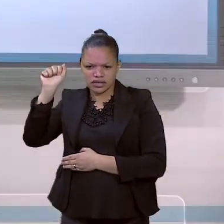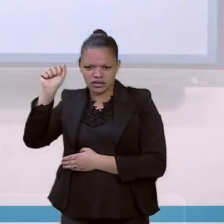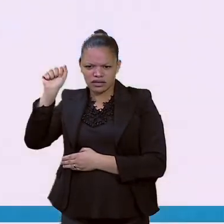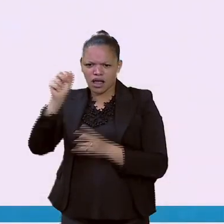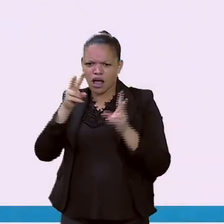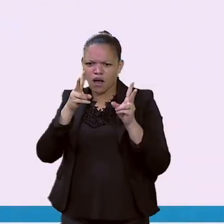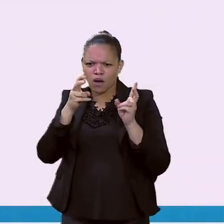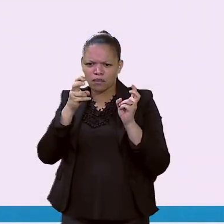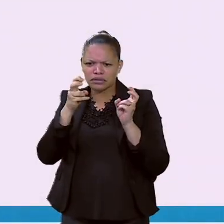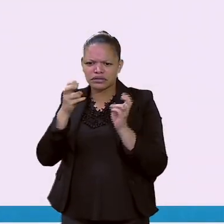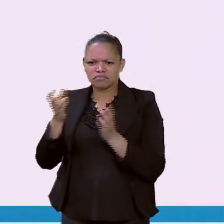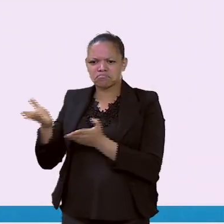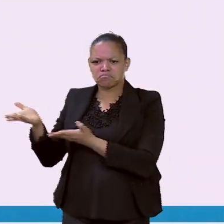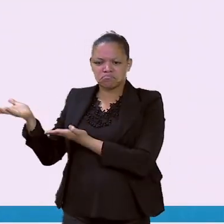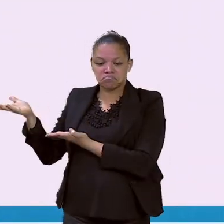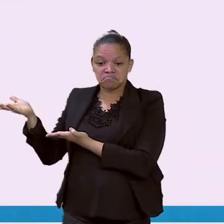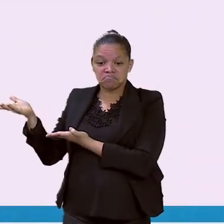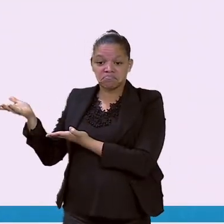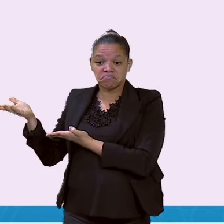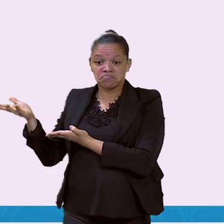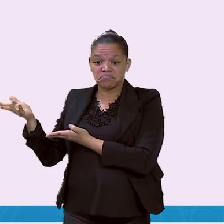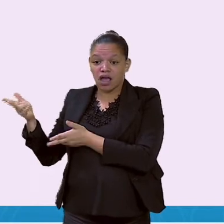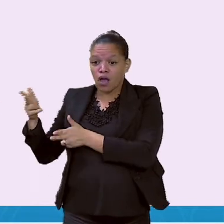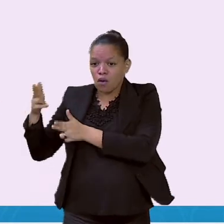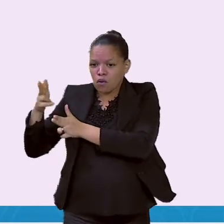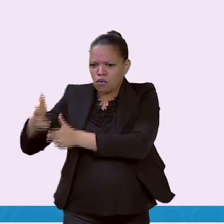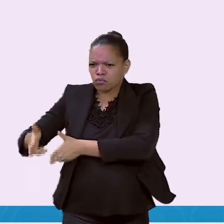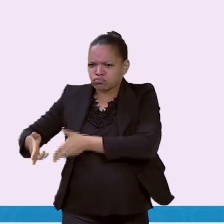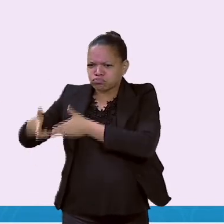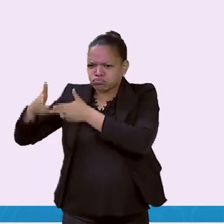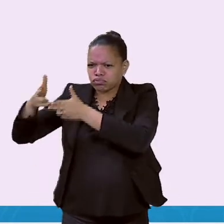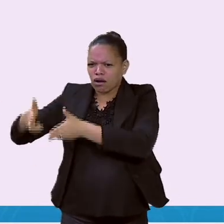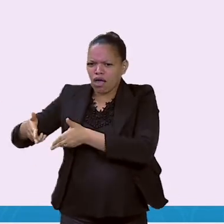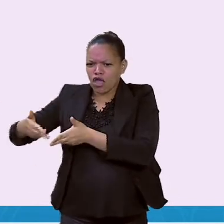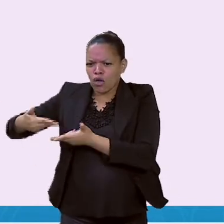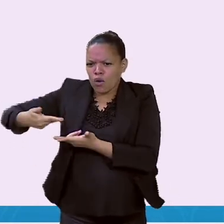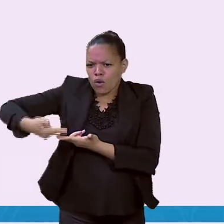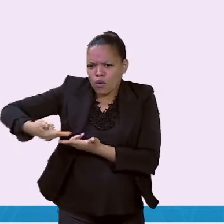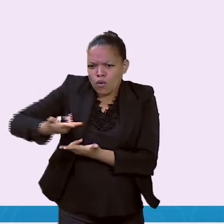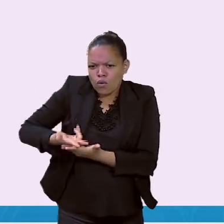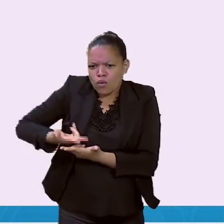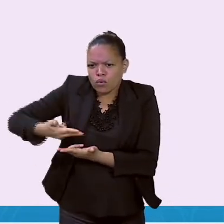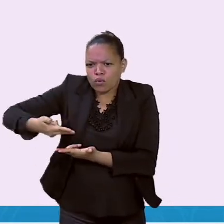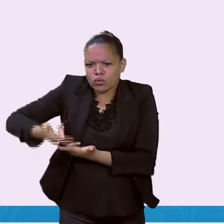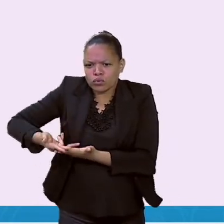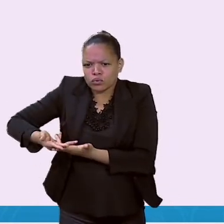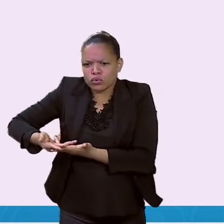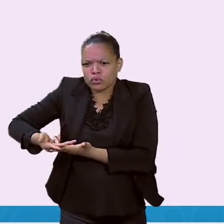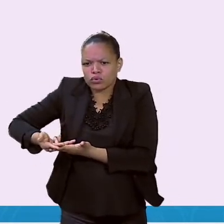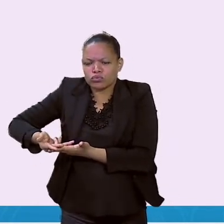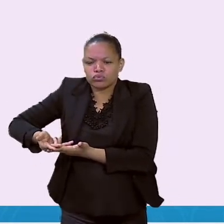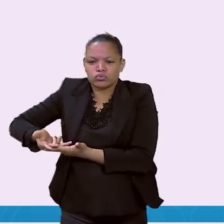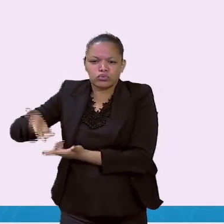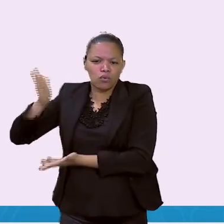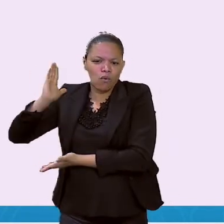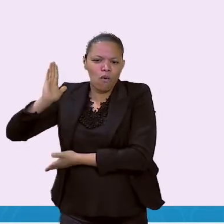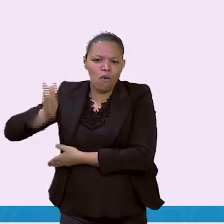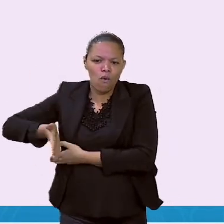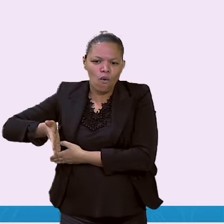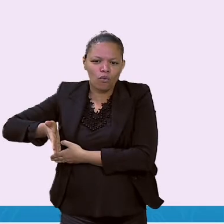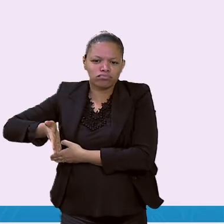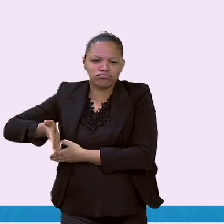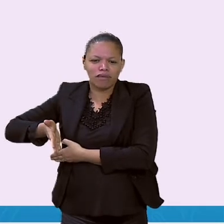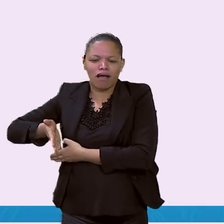cortava essa rua. Essa rua aqui, essa foto aqui é uma foto antiga de Governador Valadares. Nessa época,